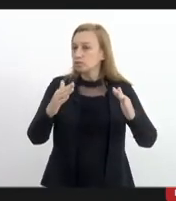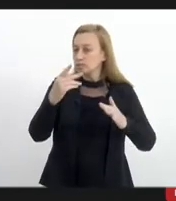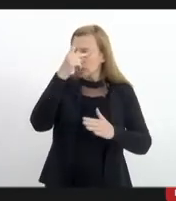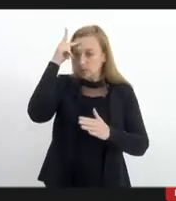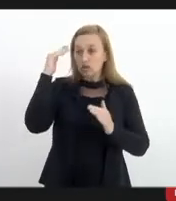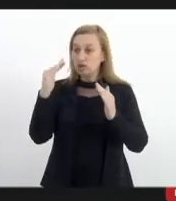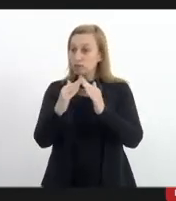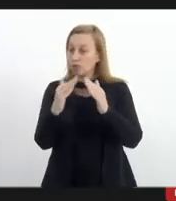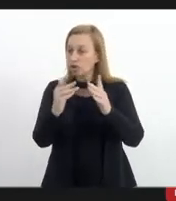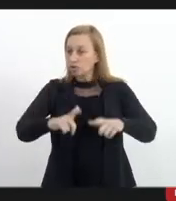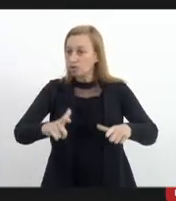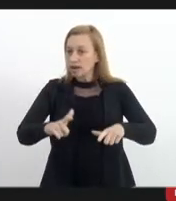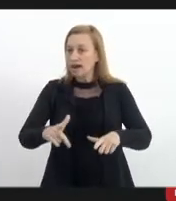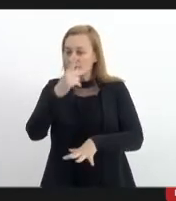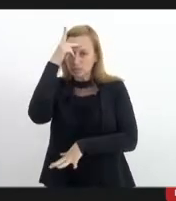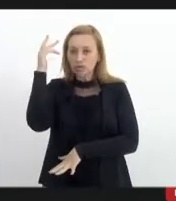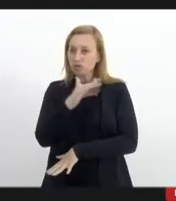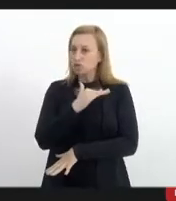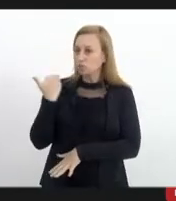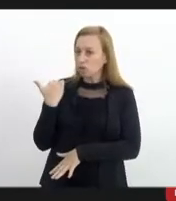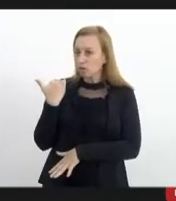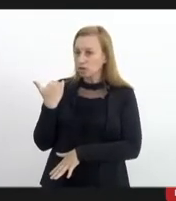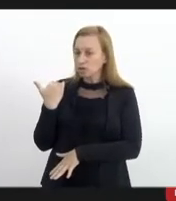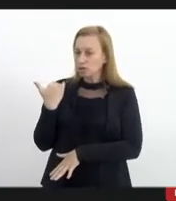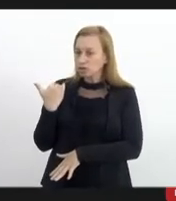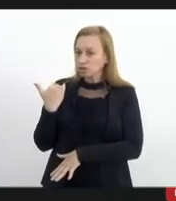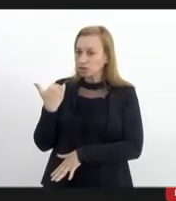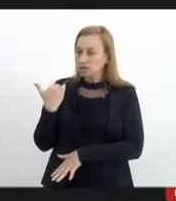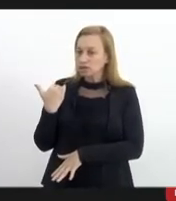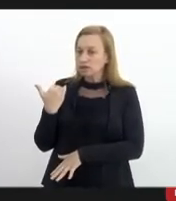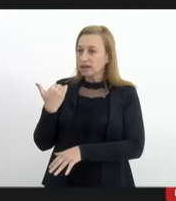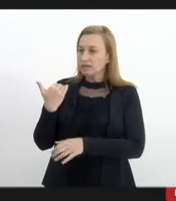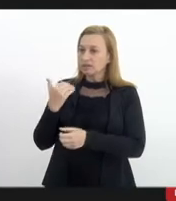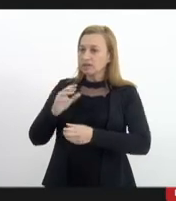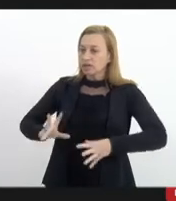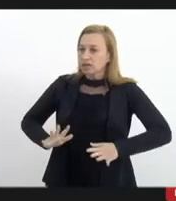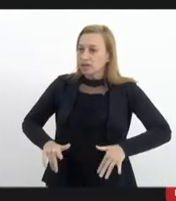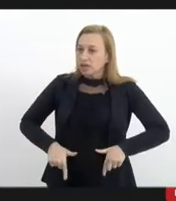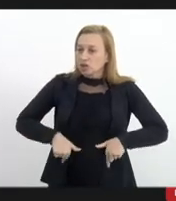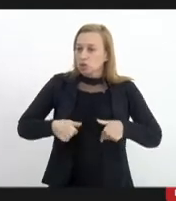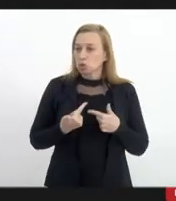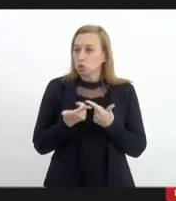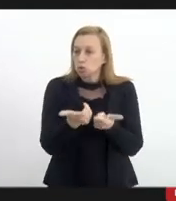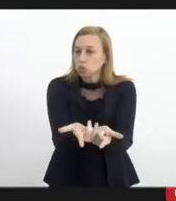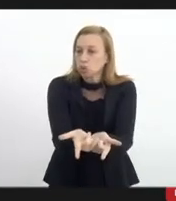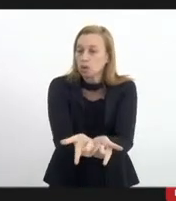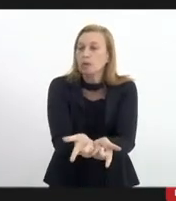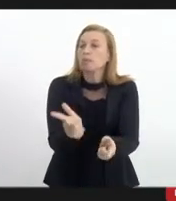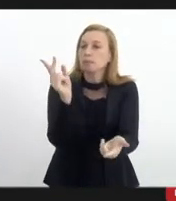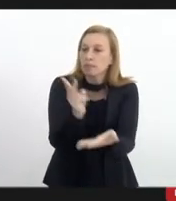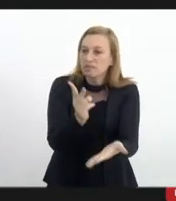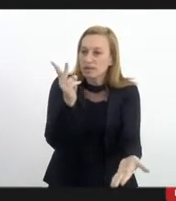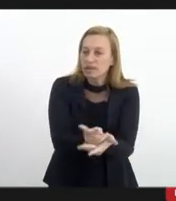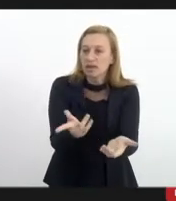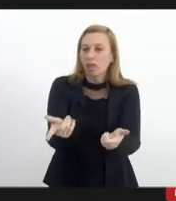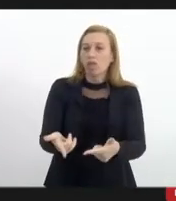as pessoas mortas estavam se rendendo e foram executadas